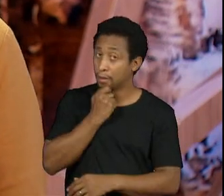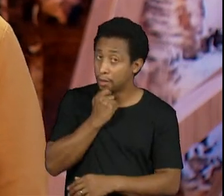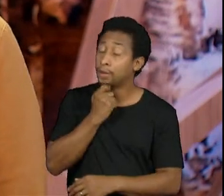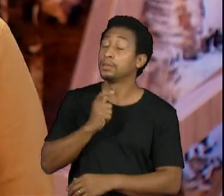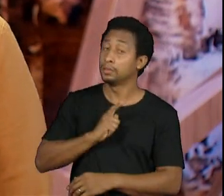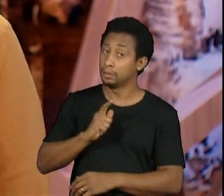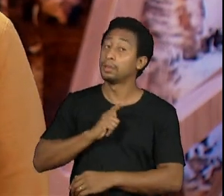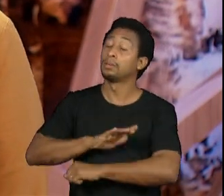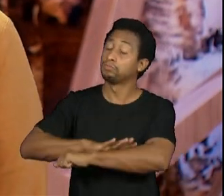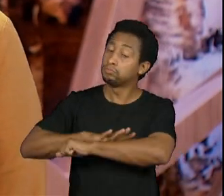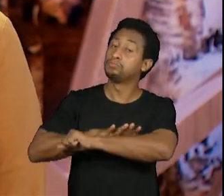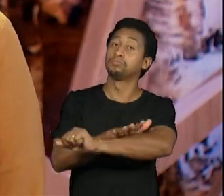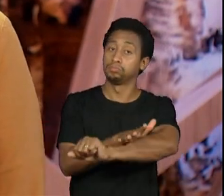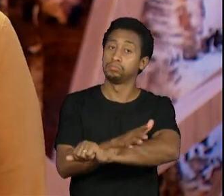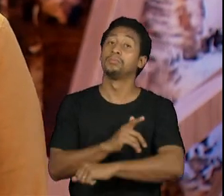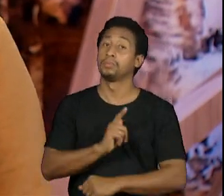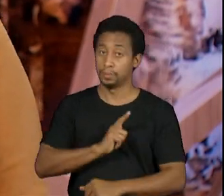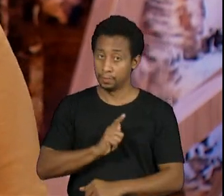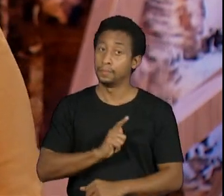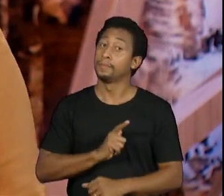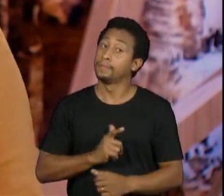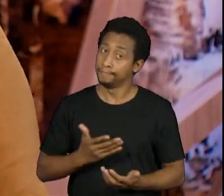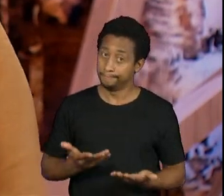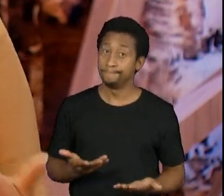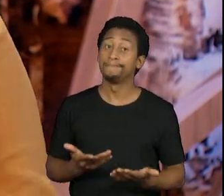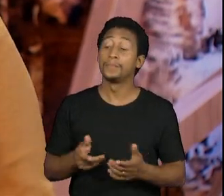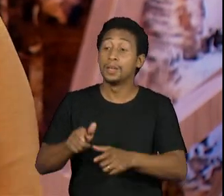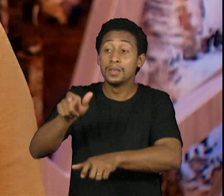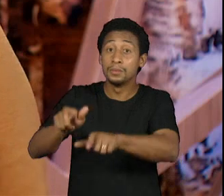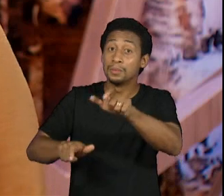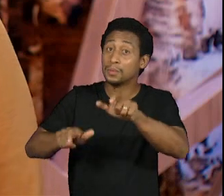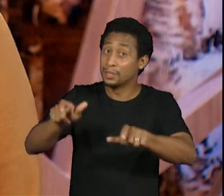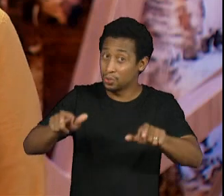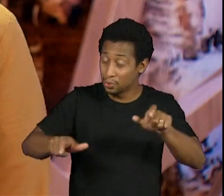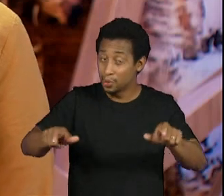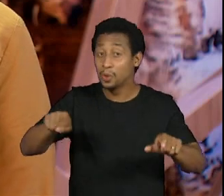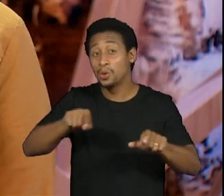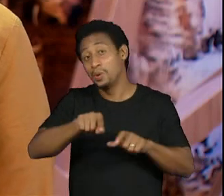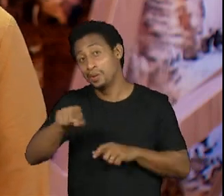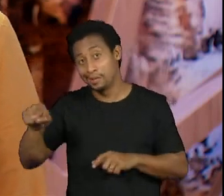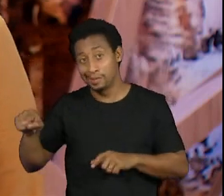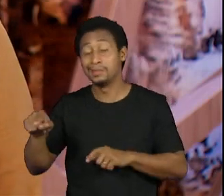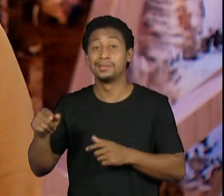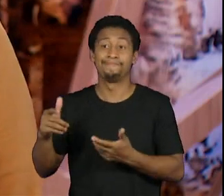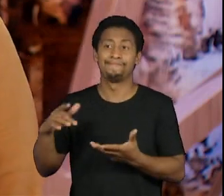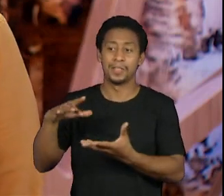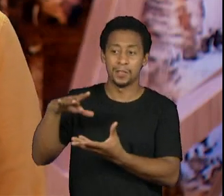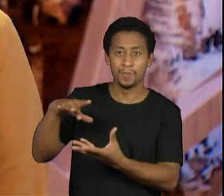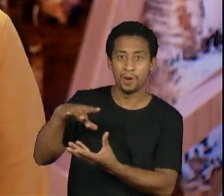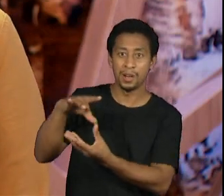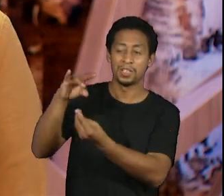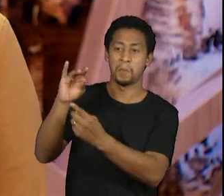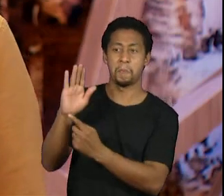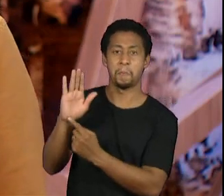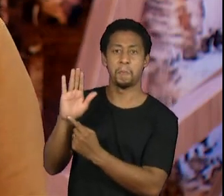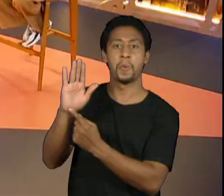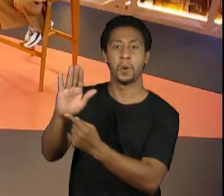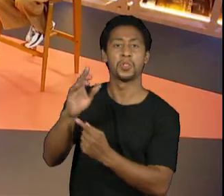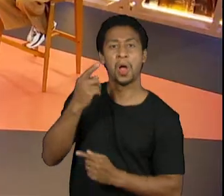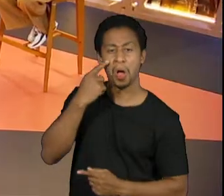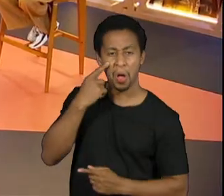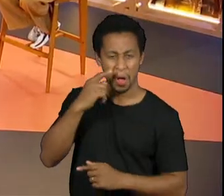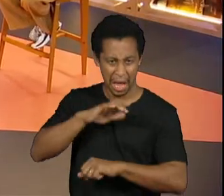veículos, eu acho que a gente ainda tem muitas pessoas que continuam perpetuando a democracia racial, que nós somos todos